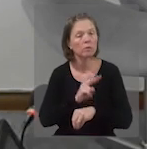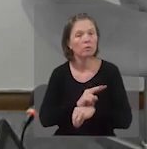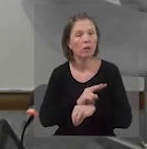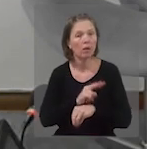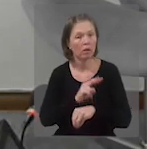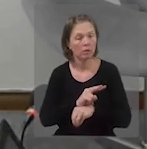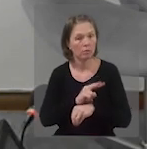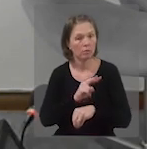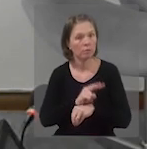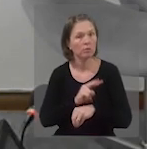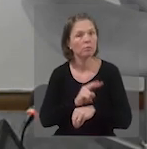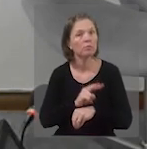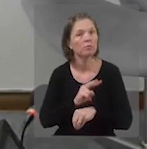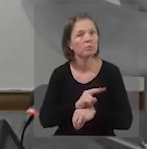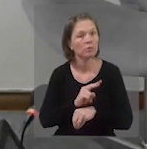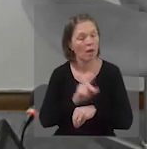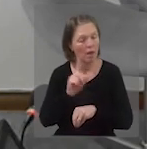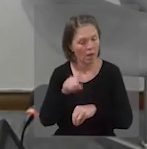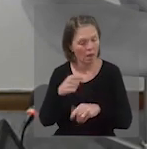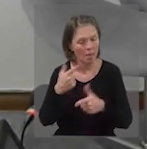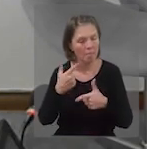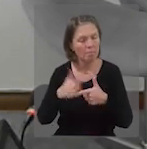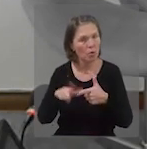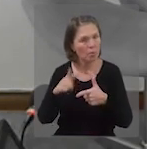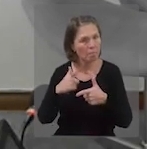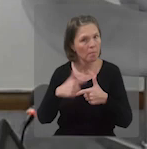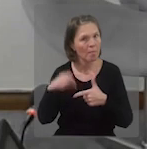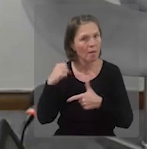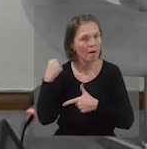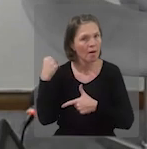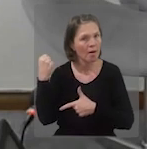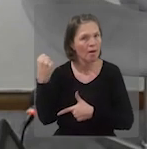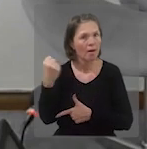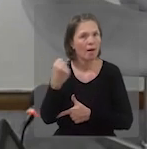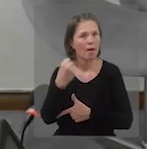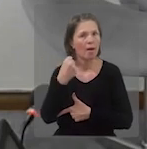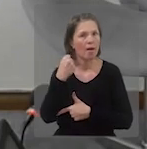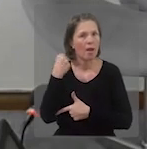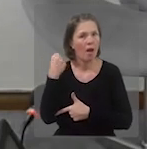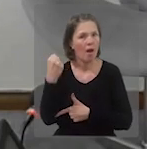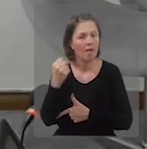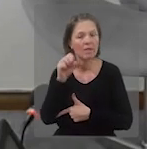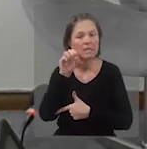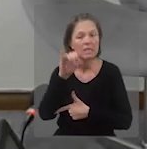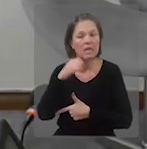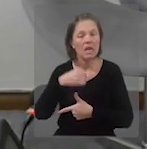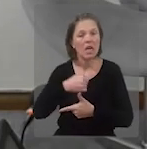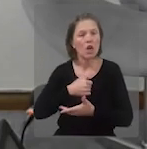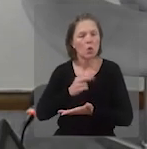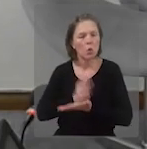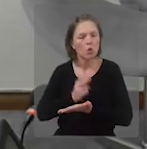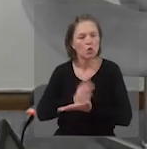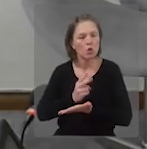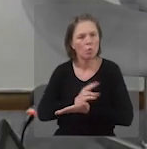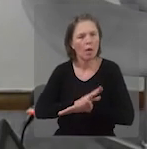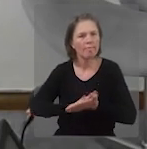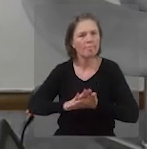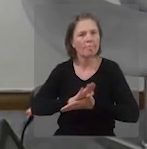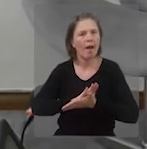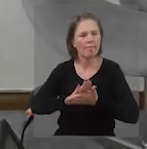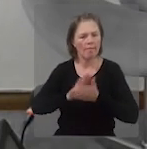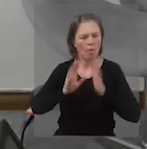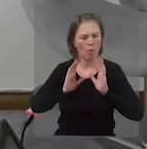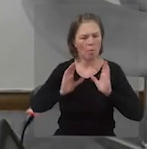não, cuidado, cuidado, prejuízo espiritual e eterno pode ser gravíssimo enquanto eu persisto nesse